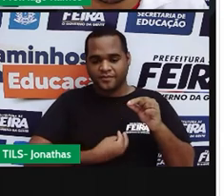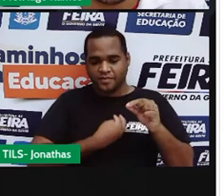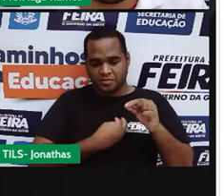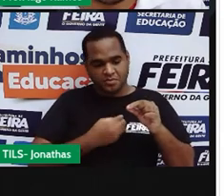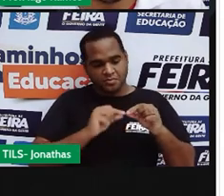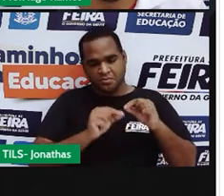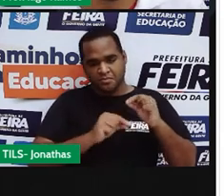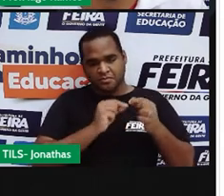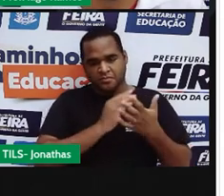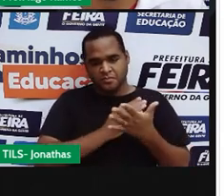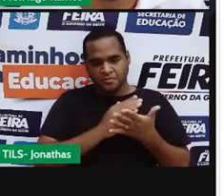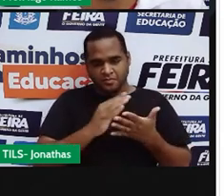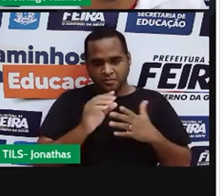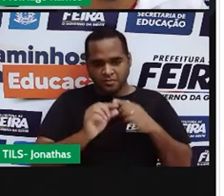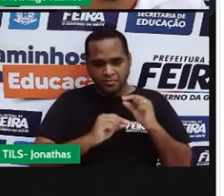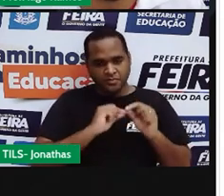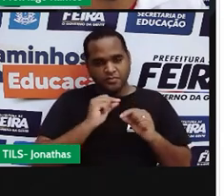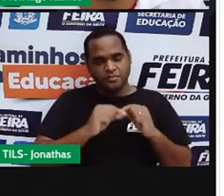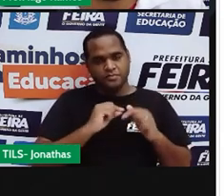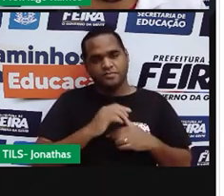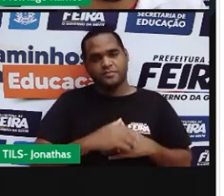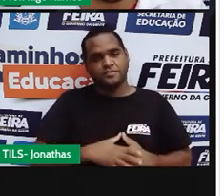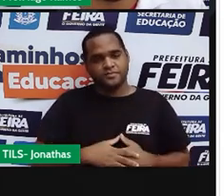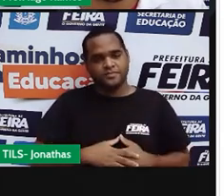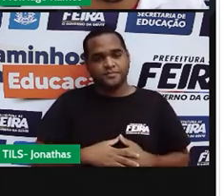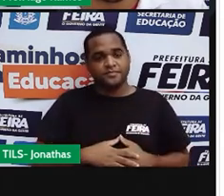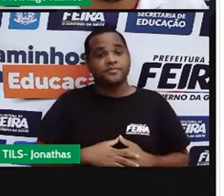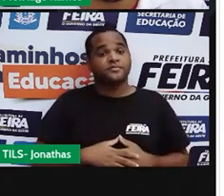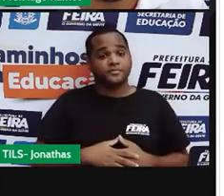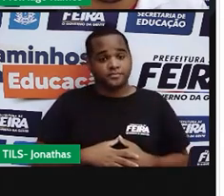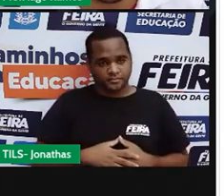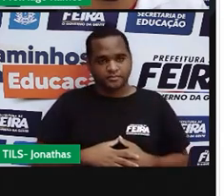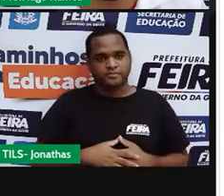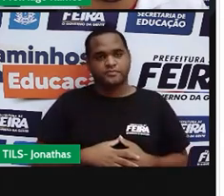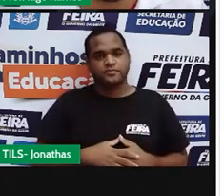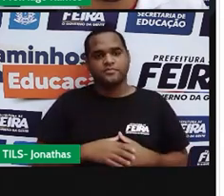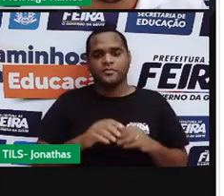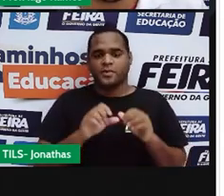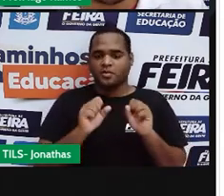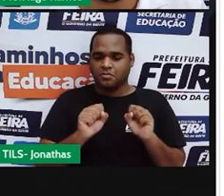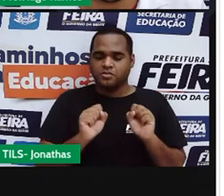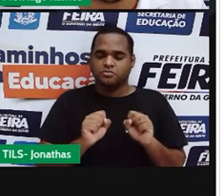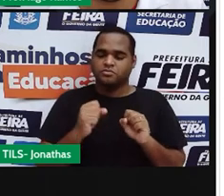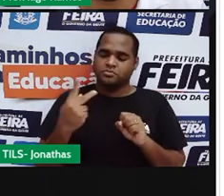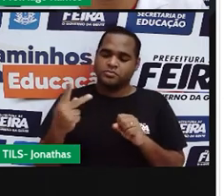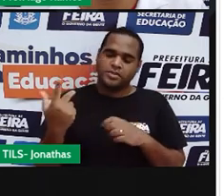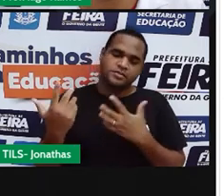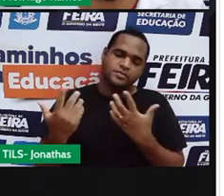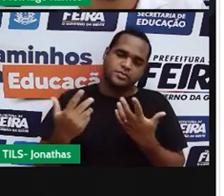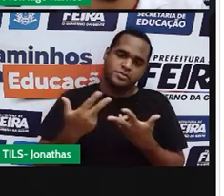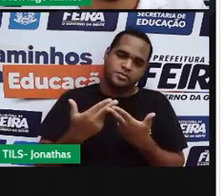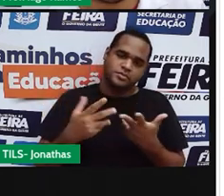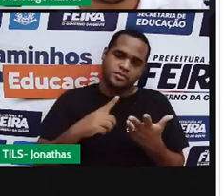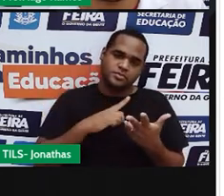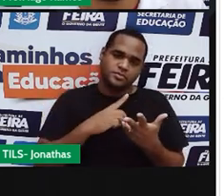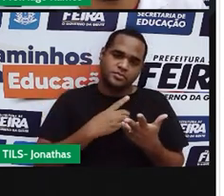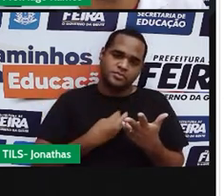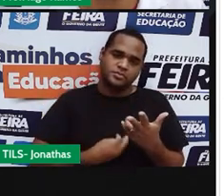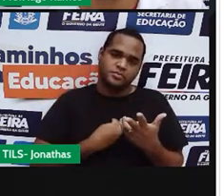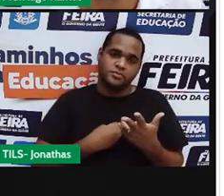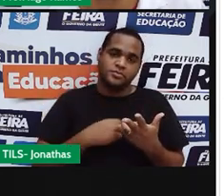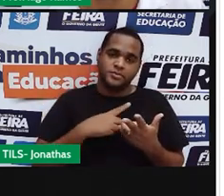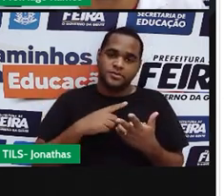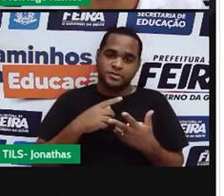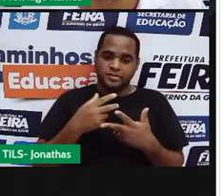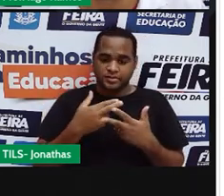podem ser dessa forma esses aqui são chamados de decimais exatos